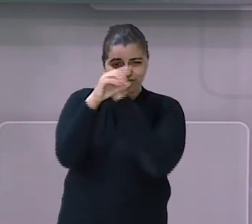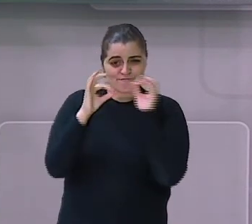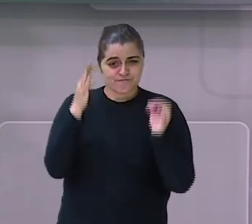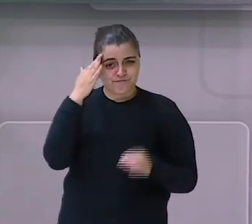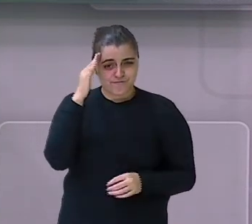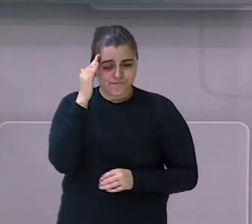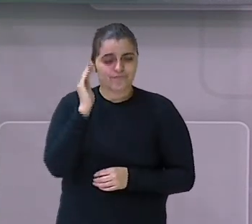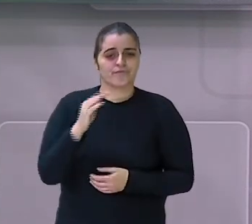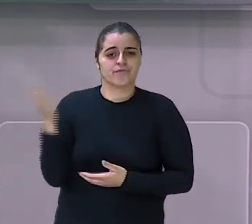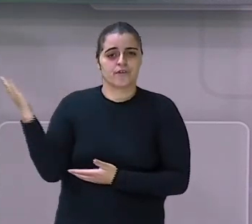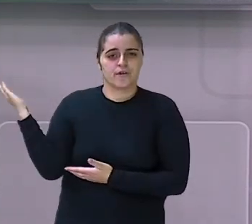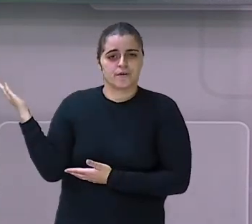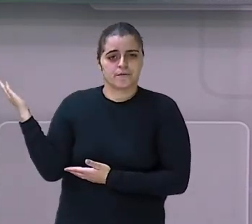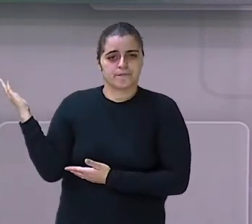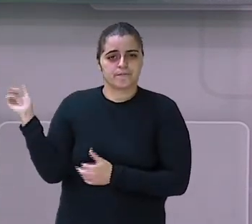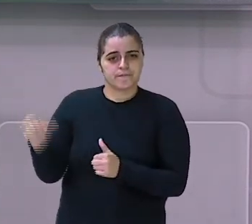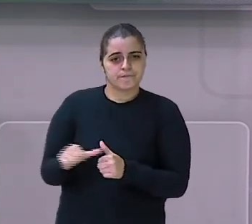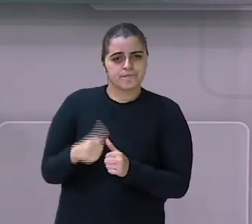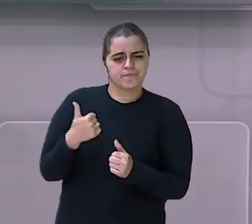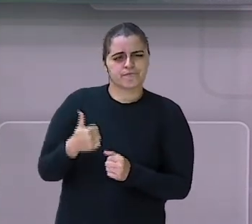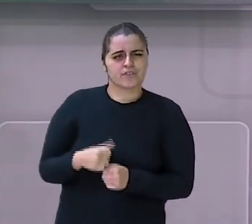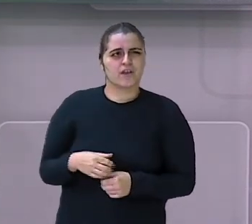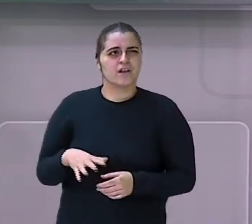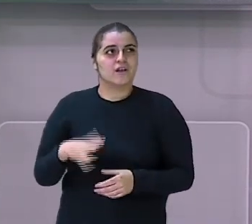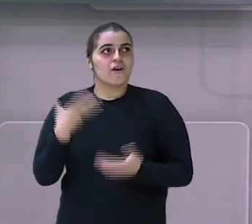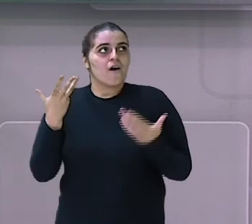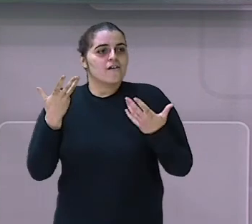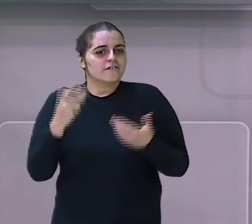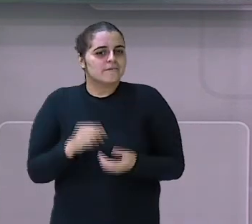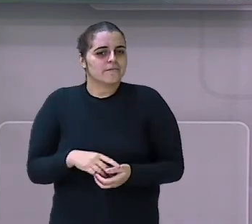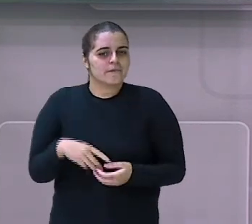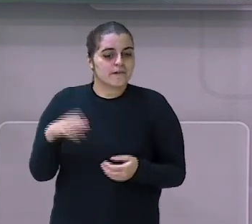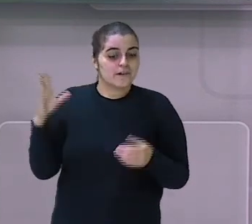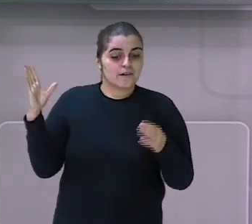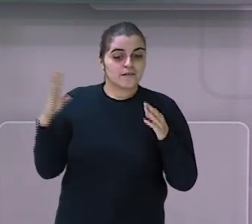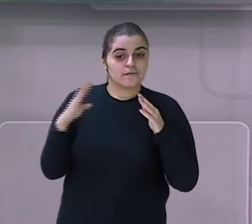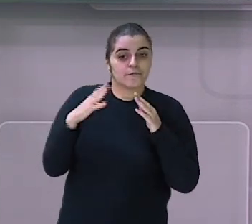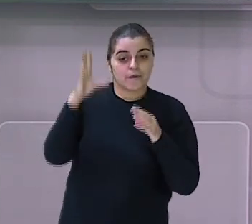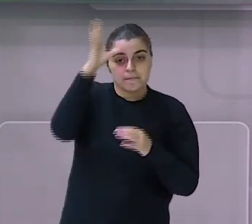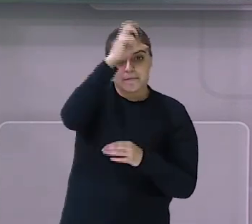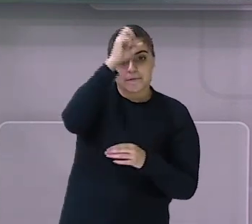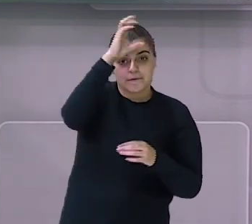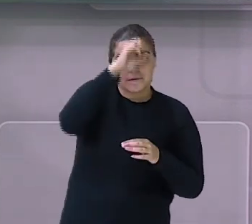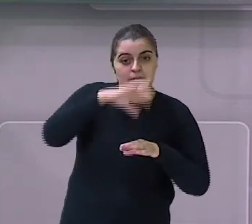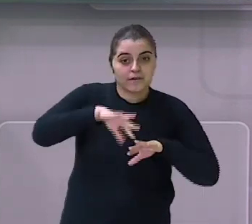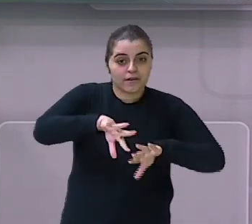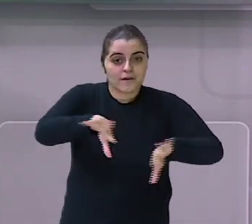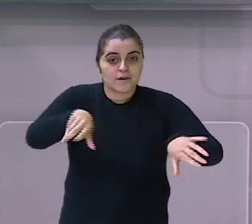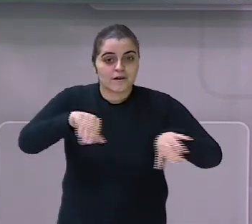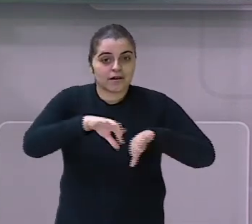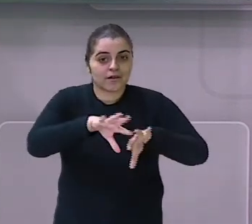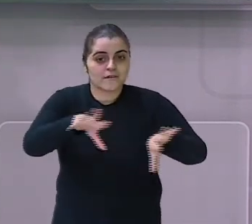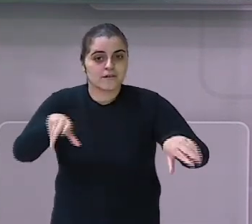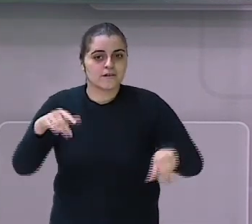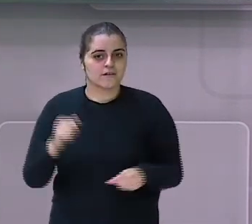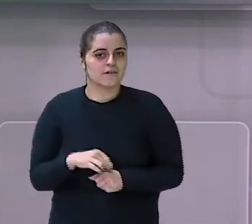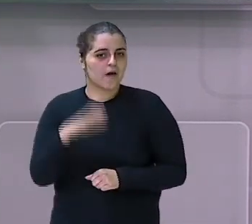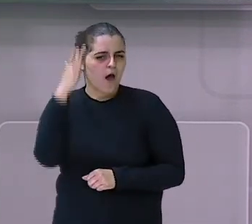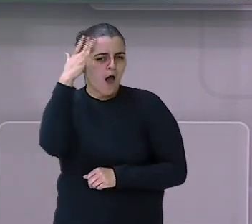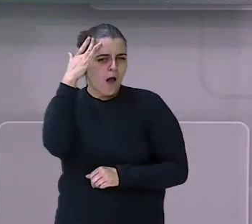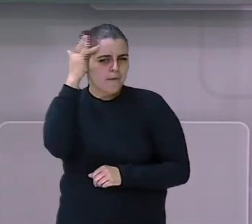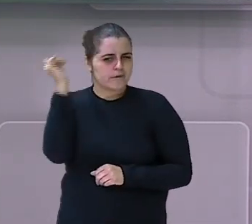Então, aqui a primeira pergunta. Estou ansioso pela minha aula de natação amanhã.